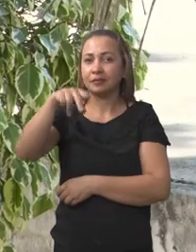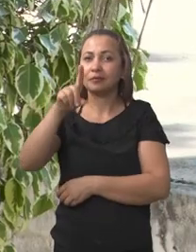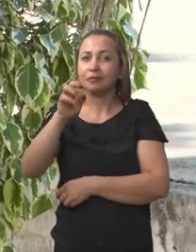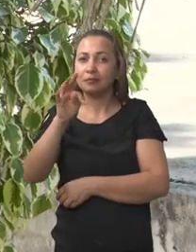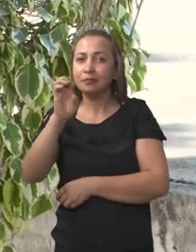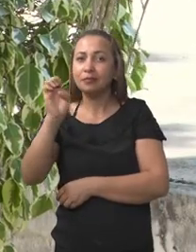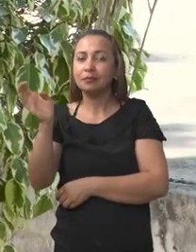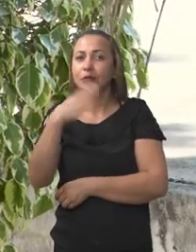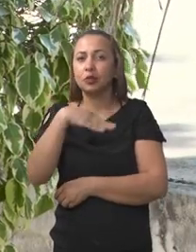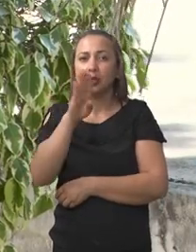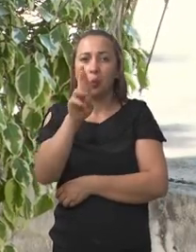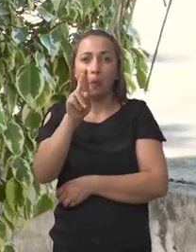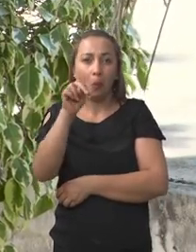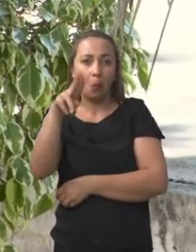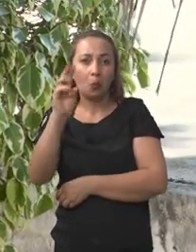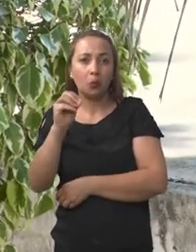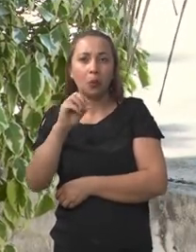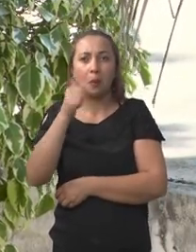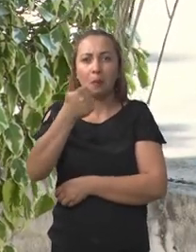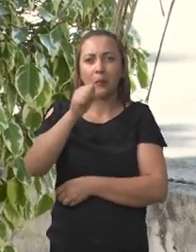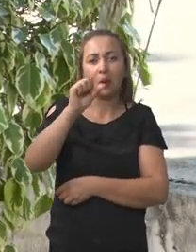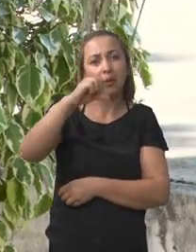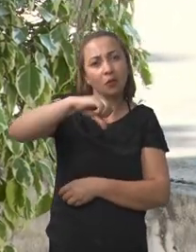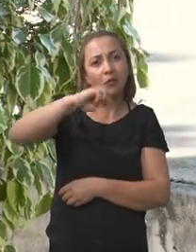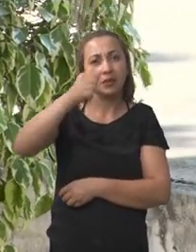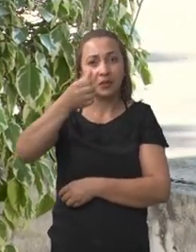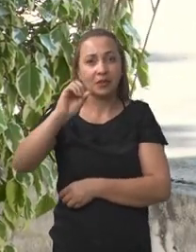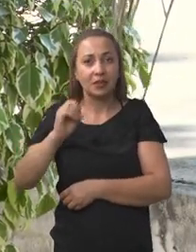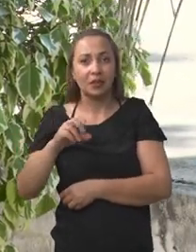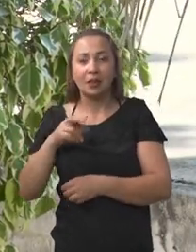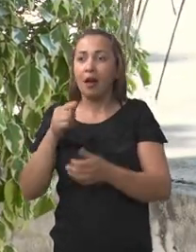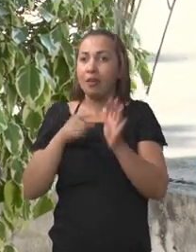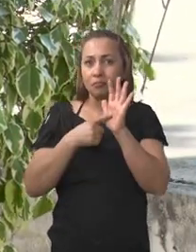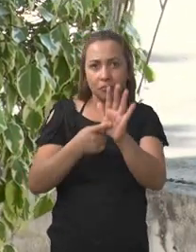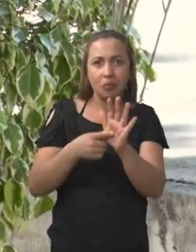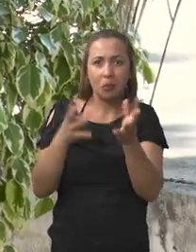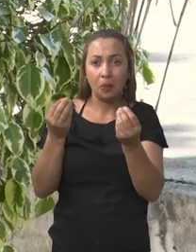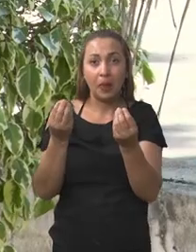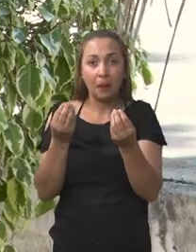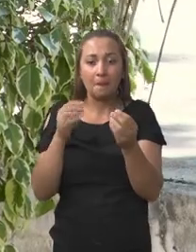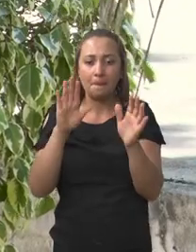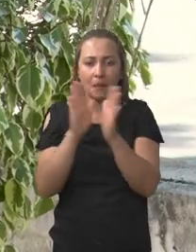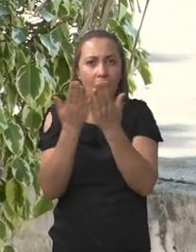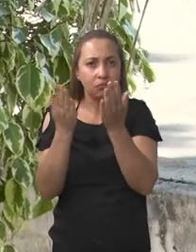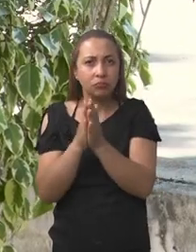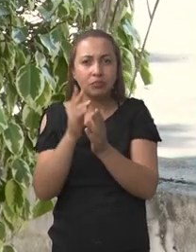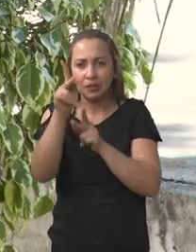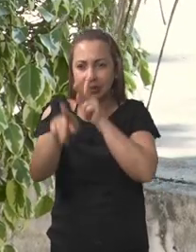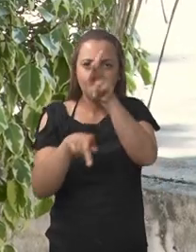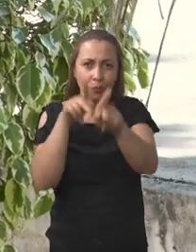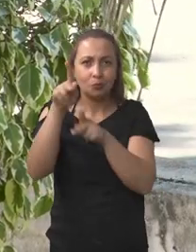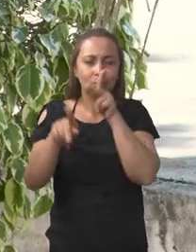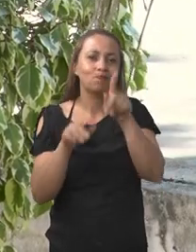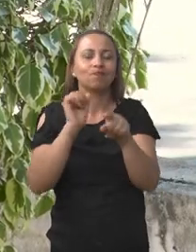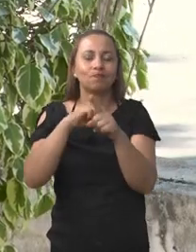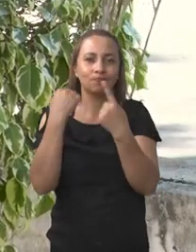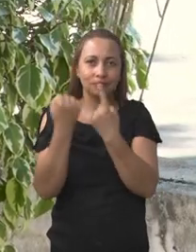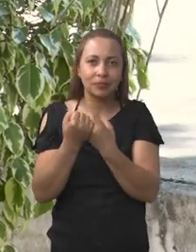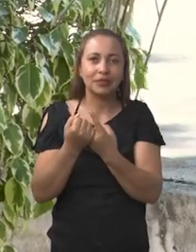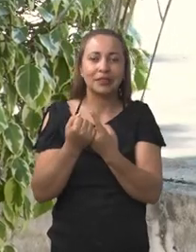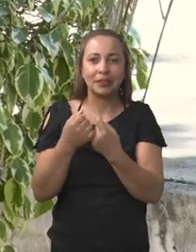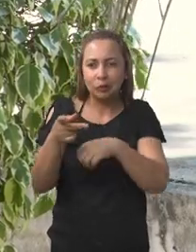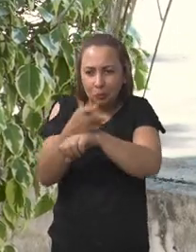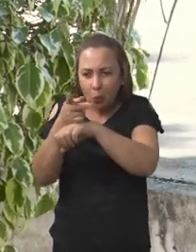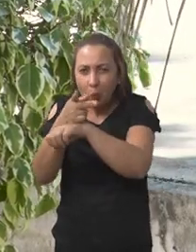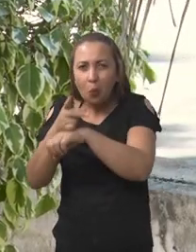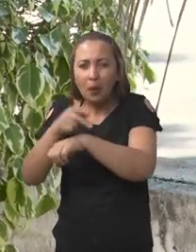Orlando Sena em 1970, nessa época, que ilustram muito bem a pobreza, né? Legada a essa sociedade após o ciclo dos